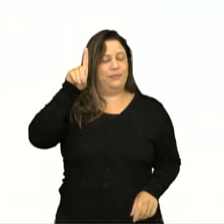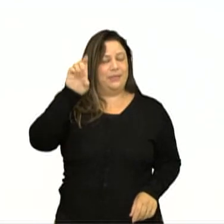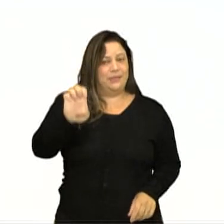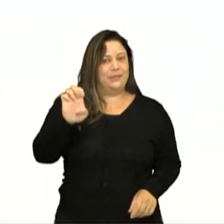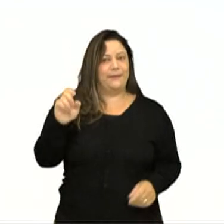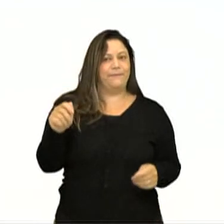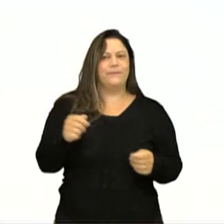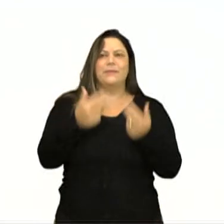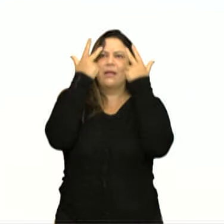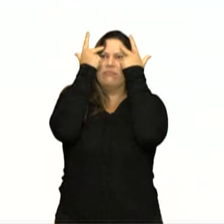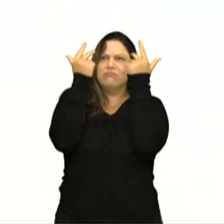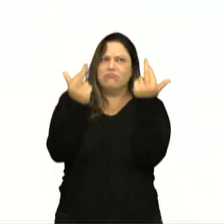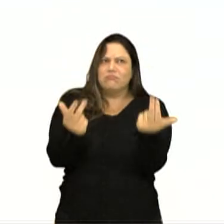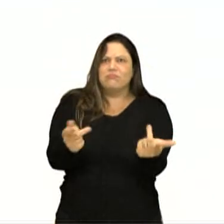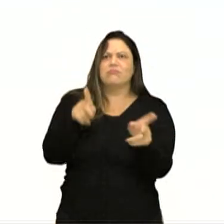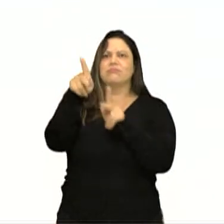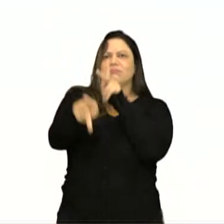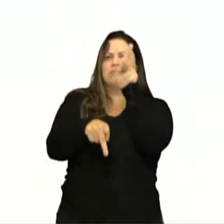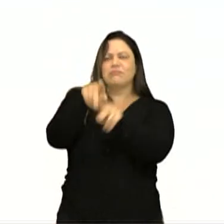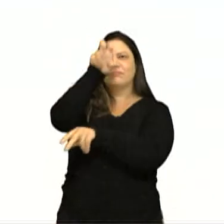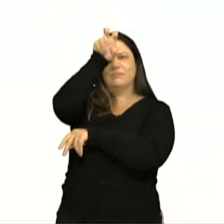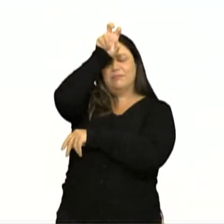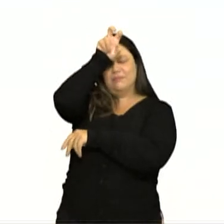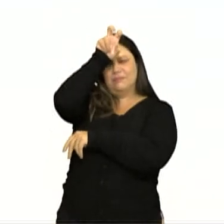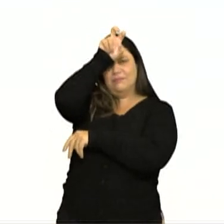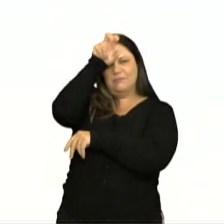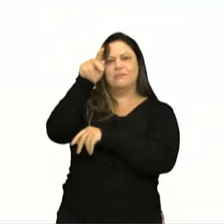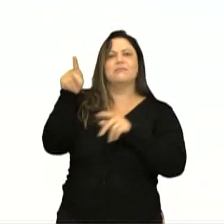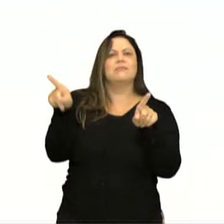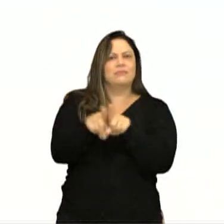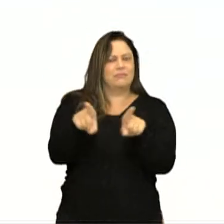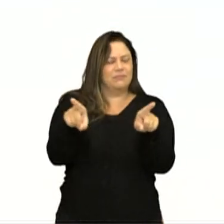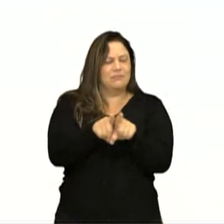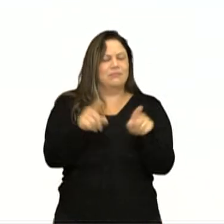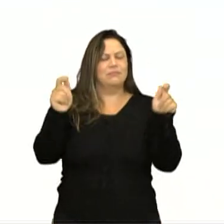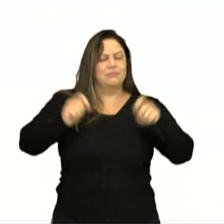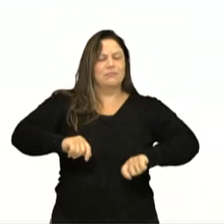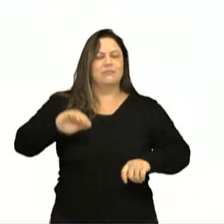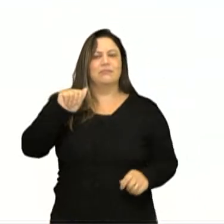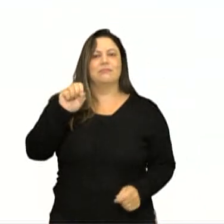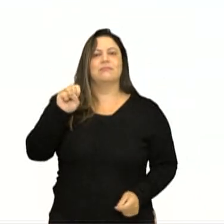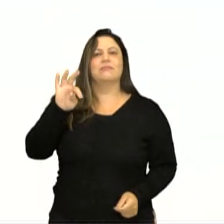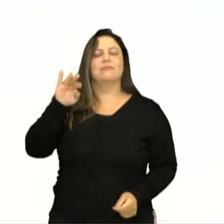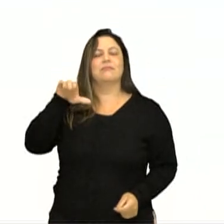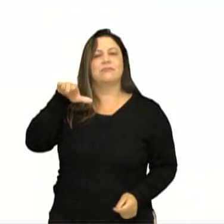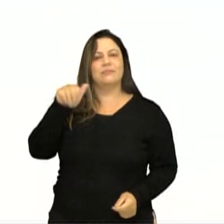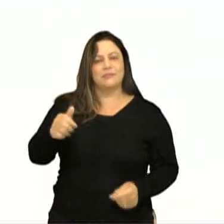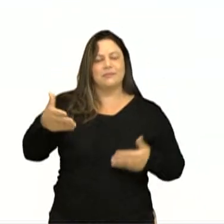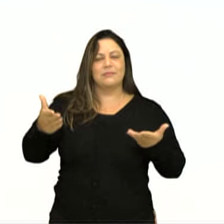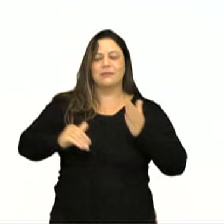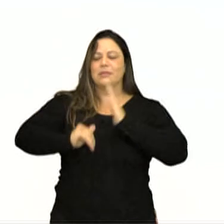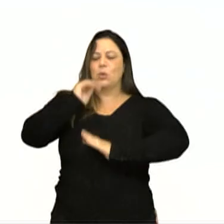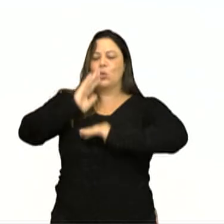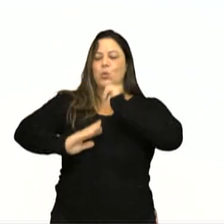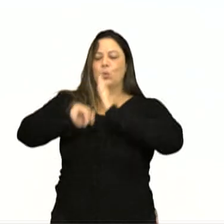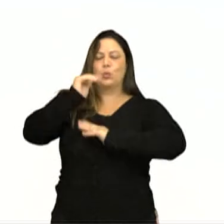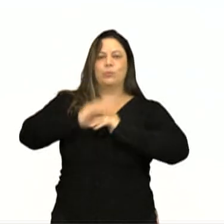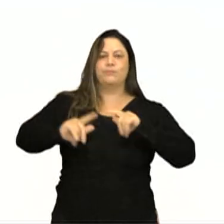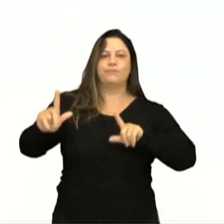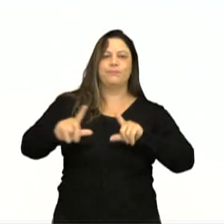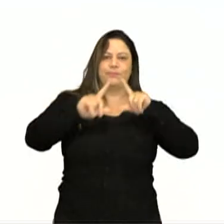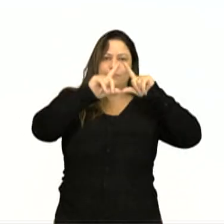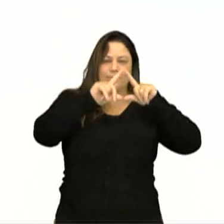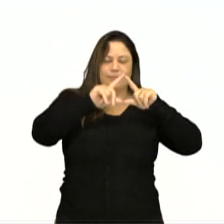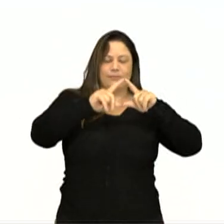egípcia, né? Também era feito aqui com os povos aztecas. Então tem aí essa construção de uma pirâmide